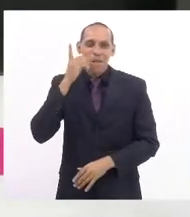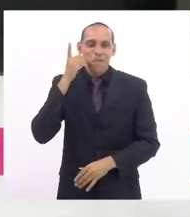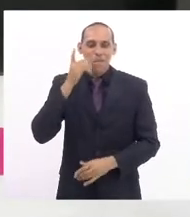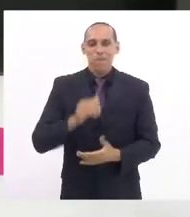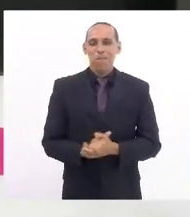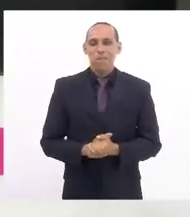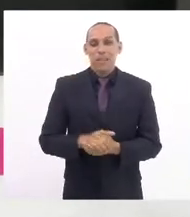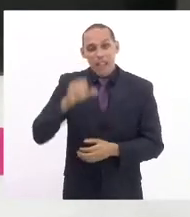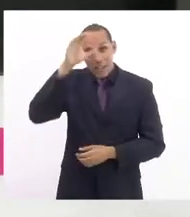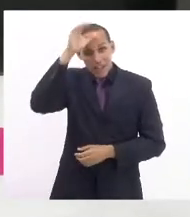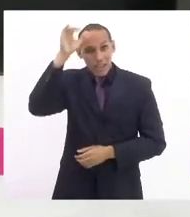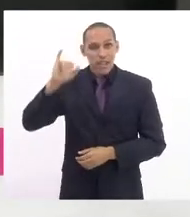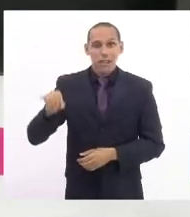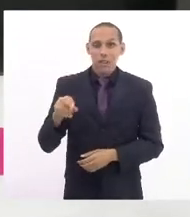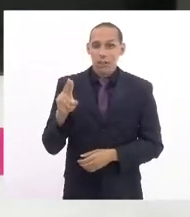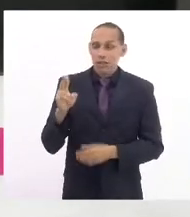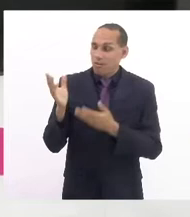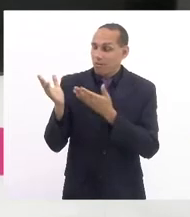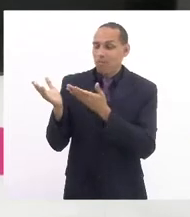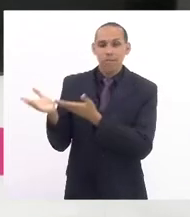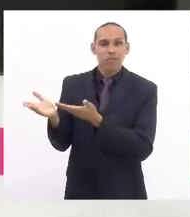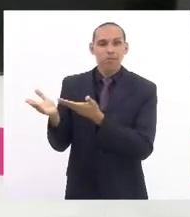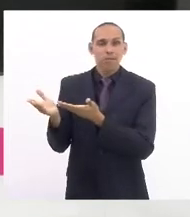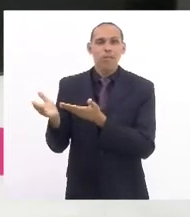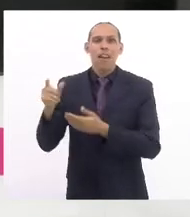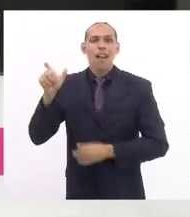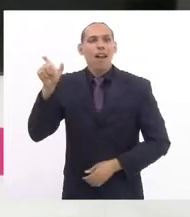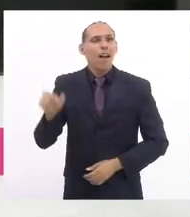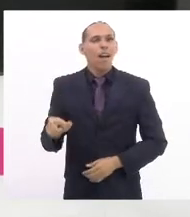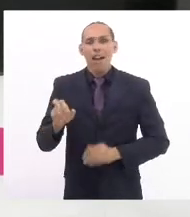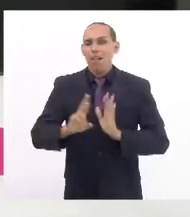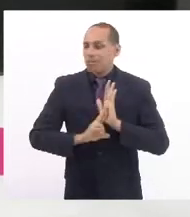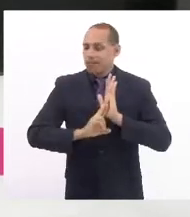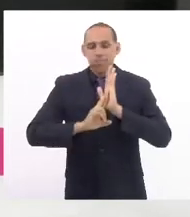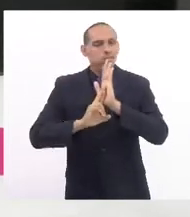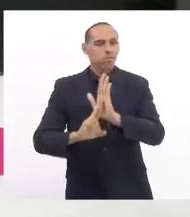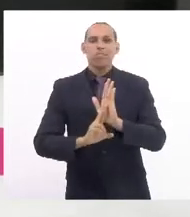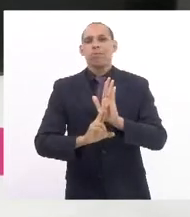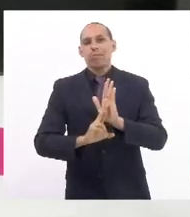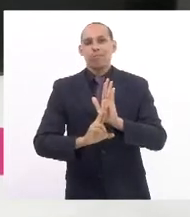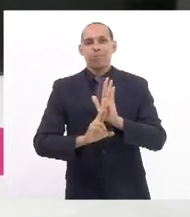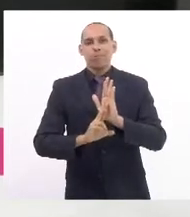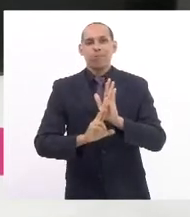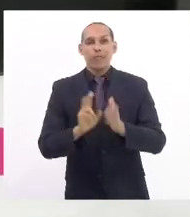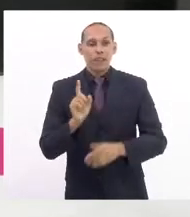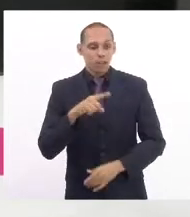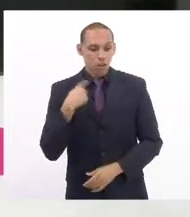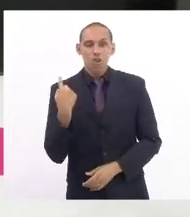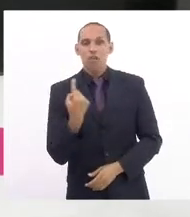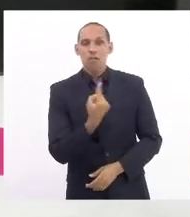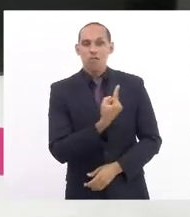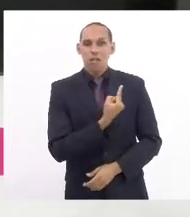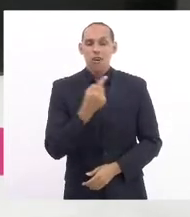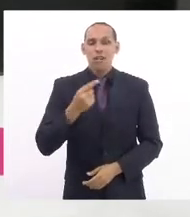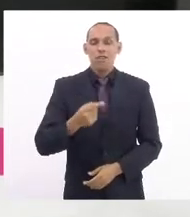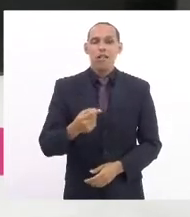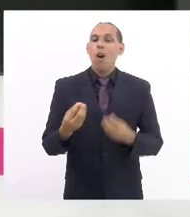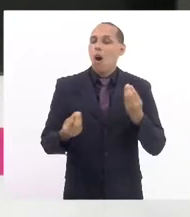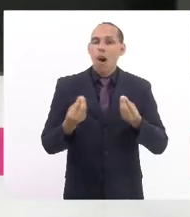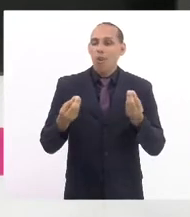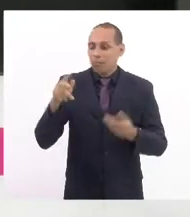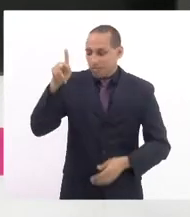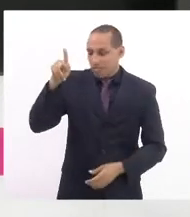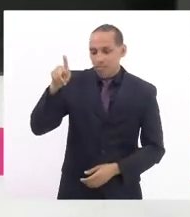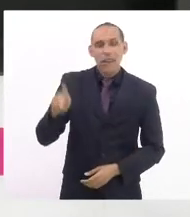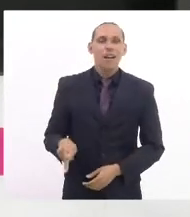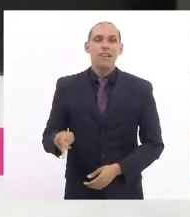A Tia Ju tem sido uma grande referência, Tia Ju, para a gente aqui na presidência das sessões,